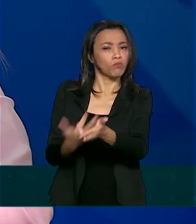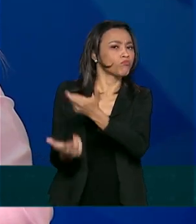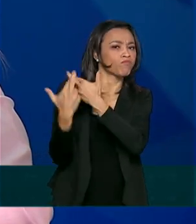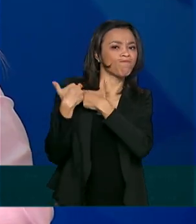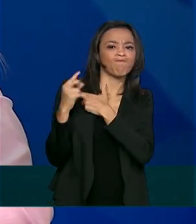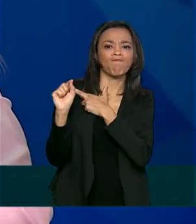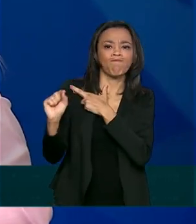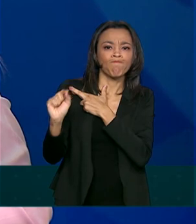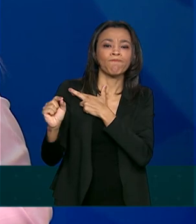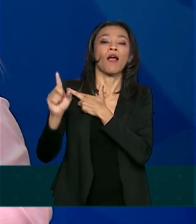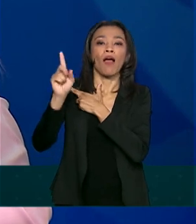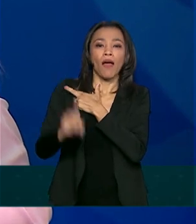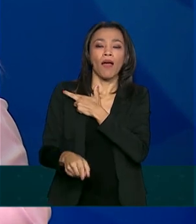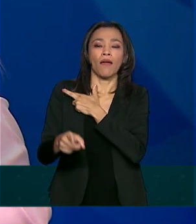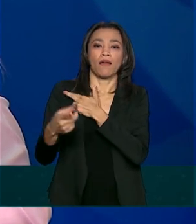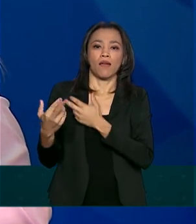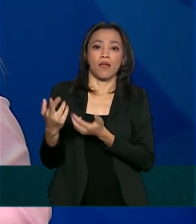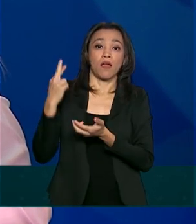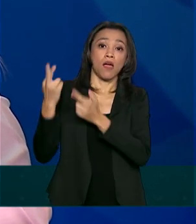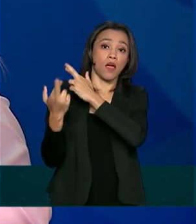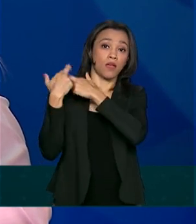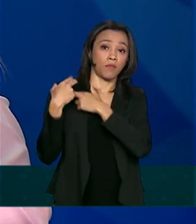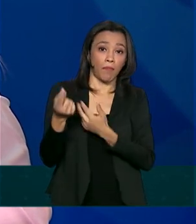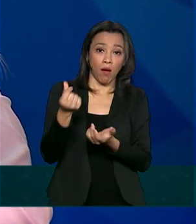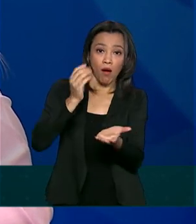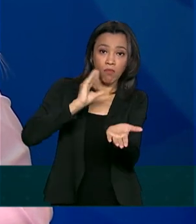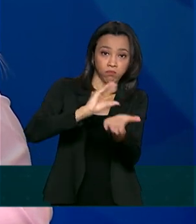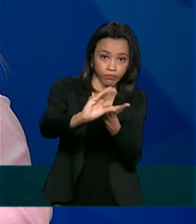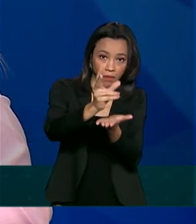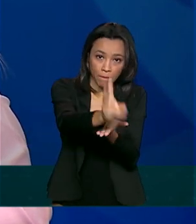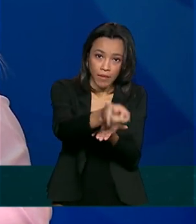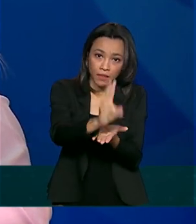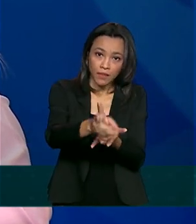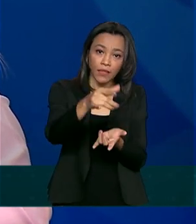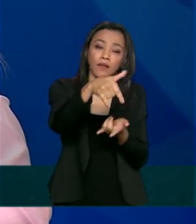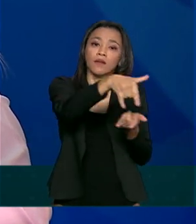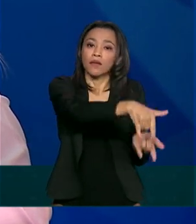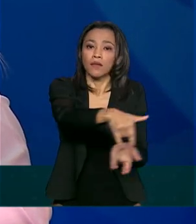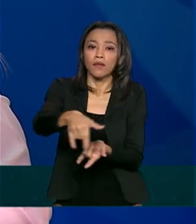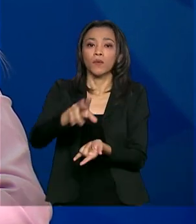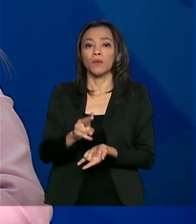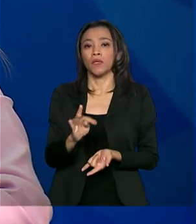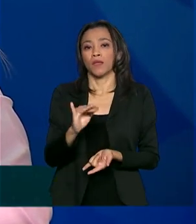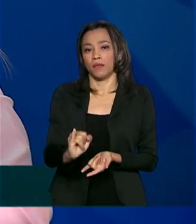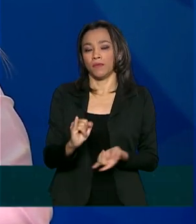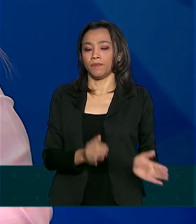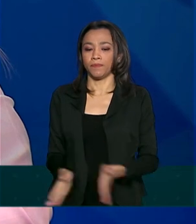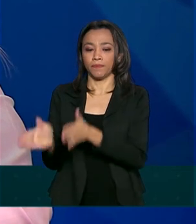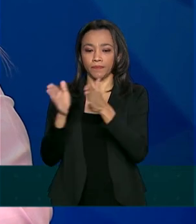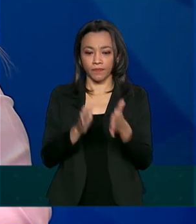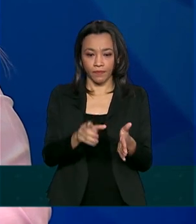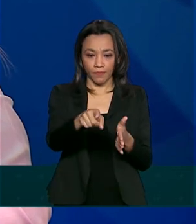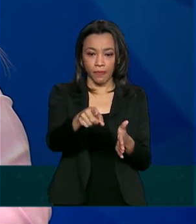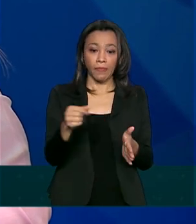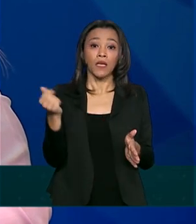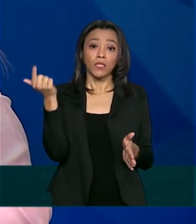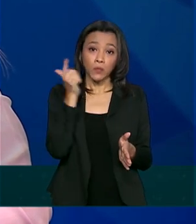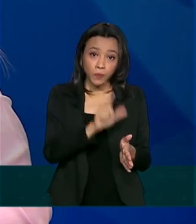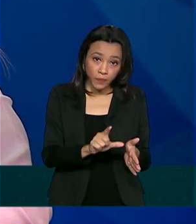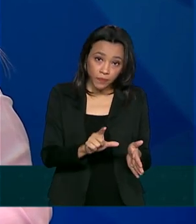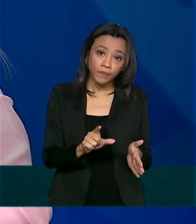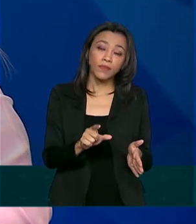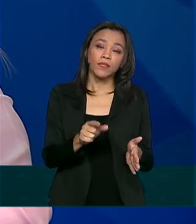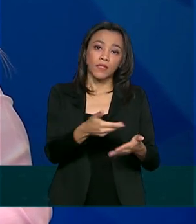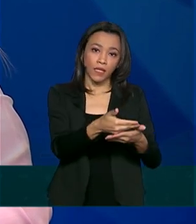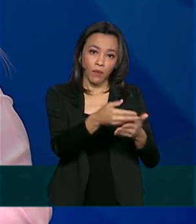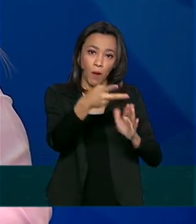repassar os recursos para manutenção dos leitos de UTI. Eles são habilitados e quando ele é publicado na